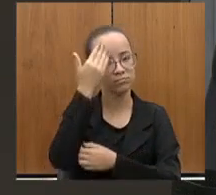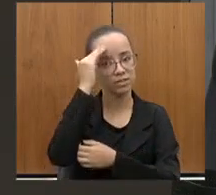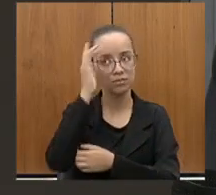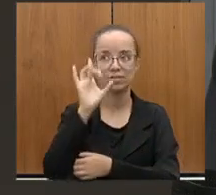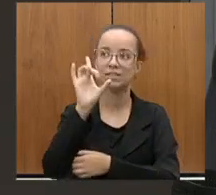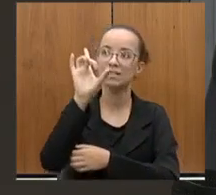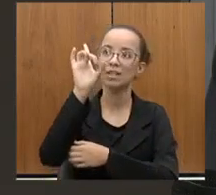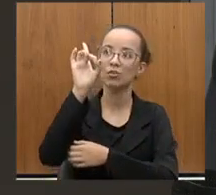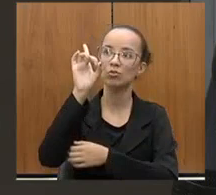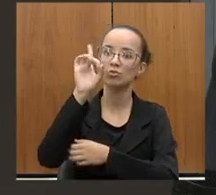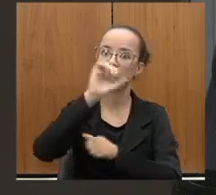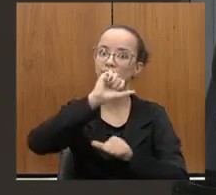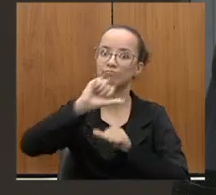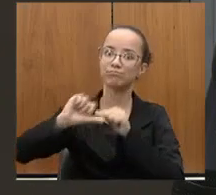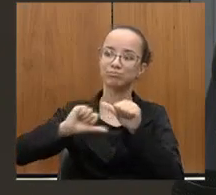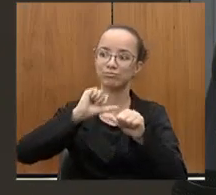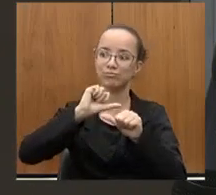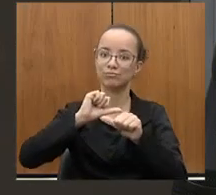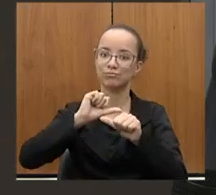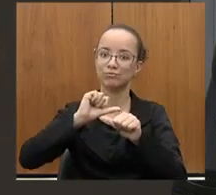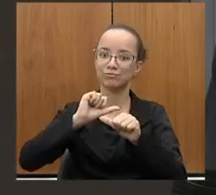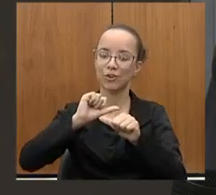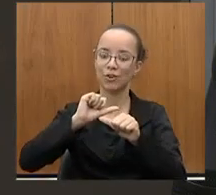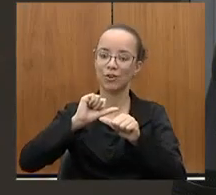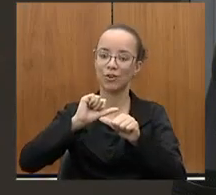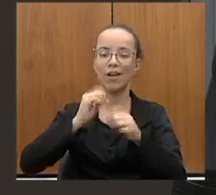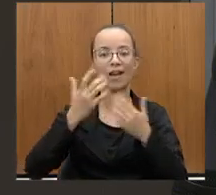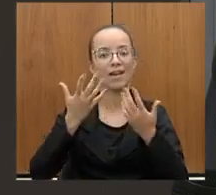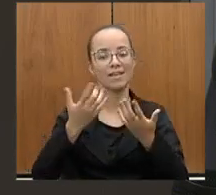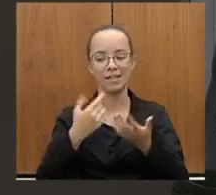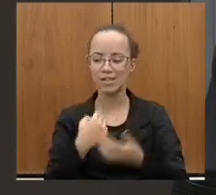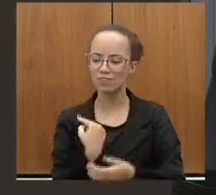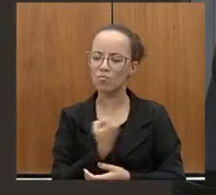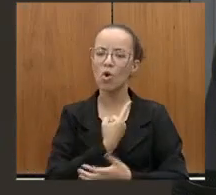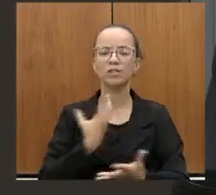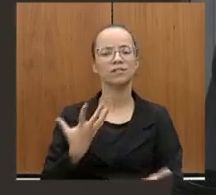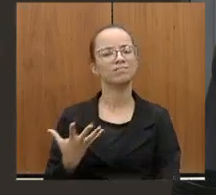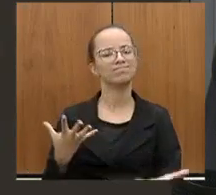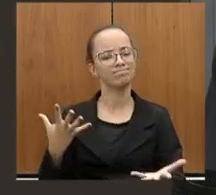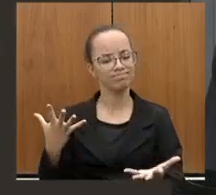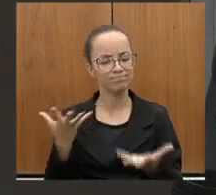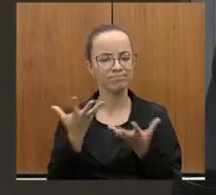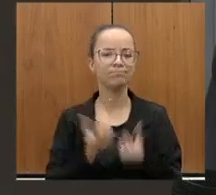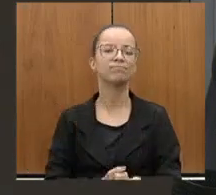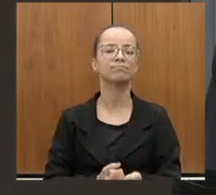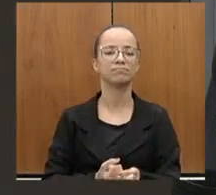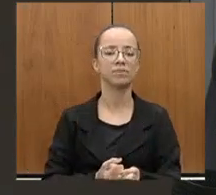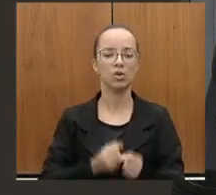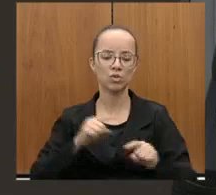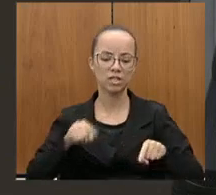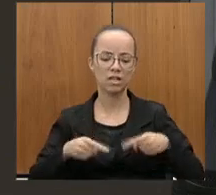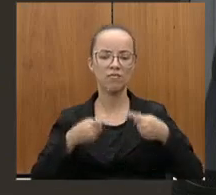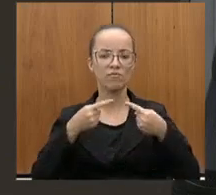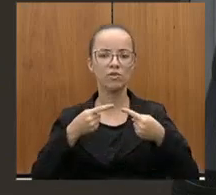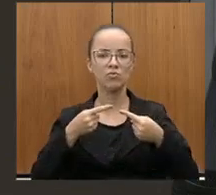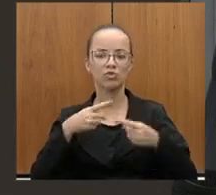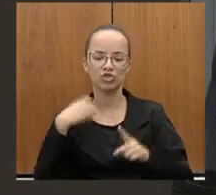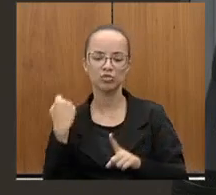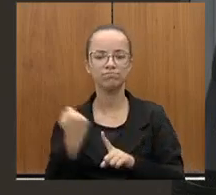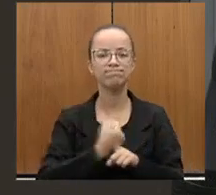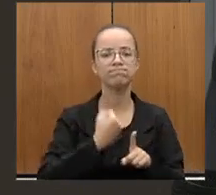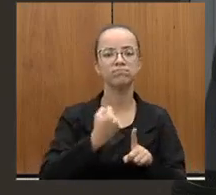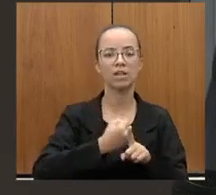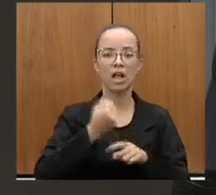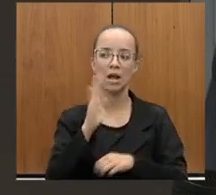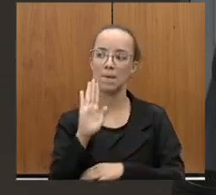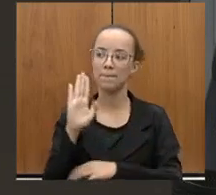Deus fez outro plano para mim e nós abraçamos esse desafio de enfrentar essa campanha